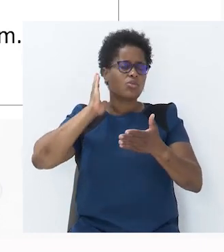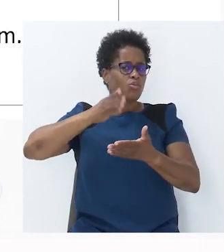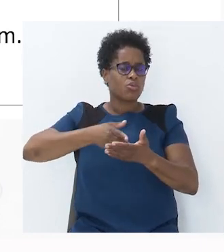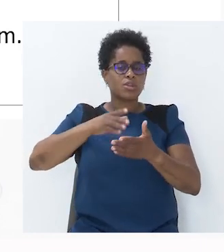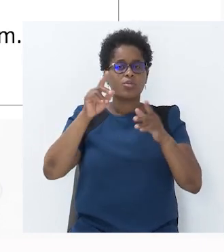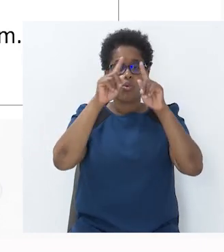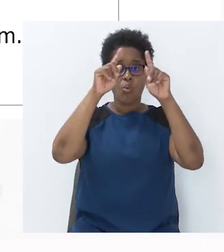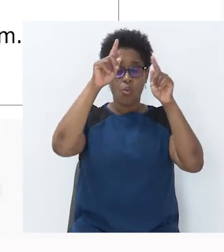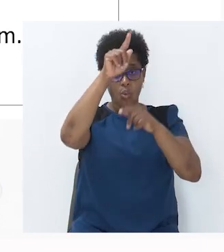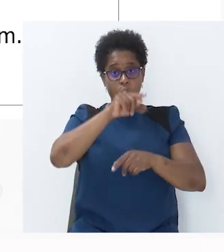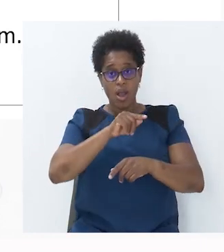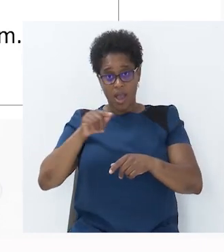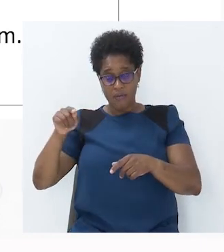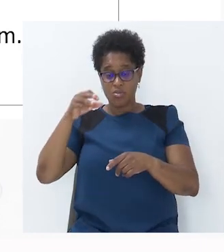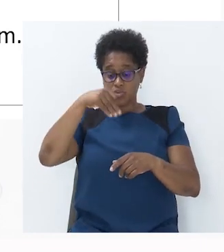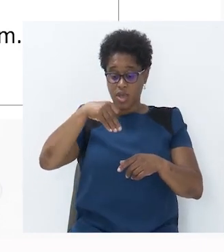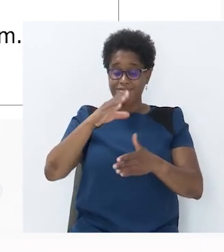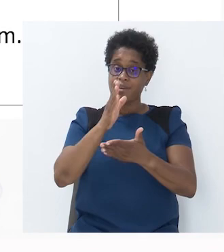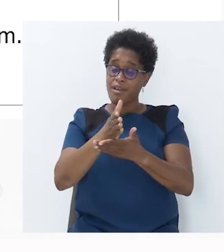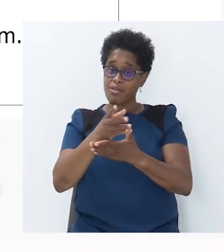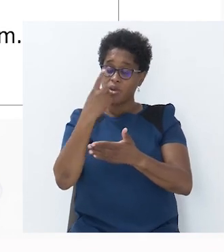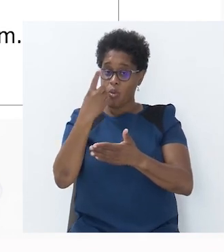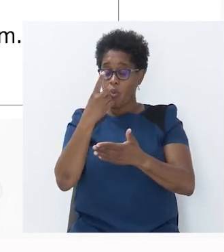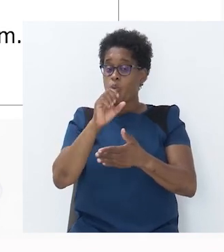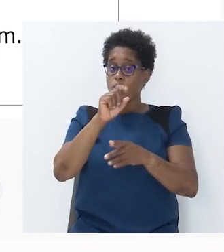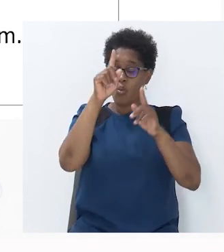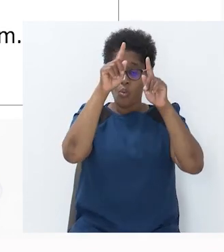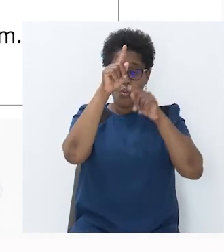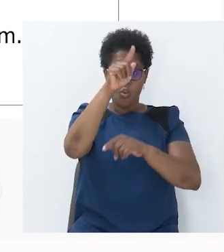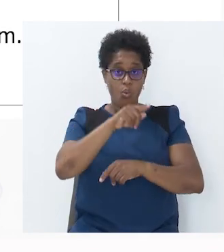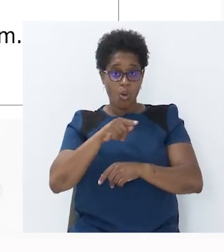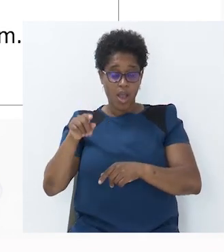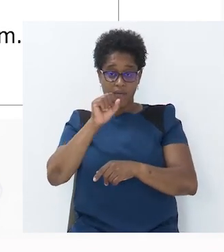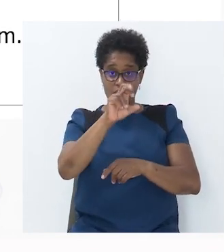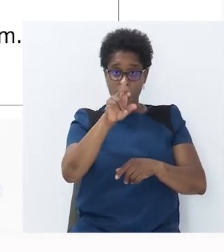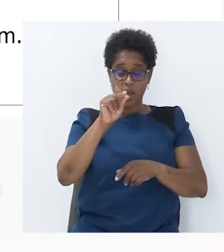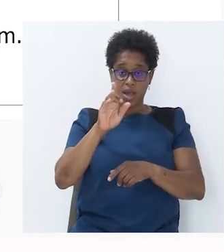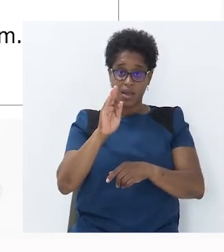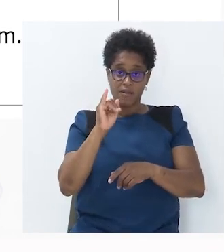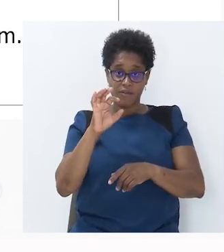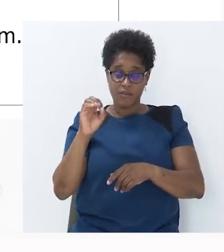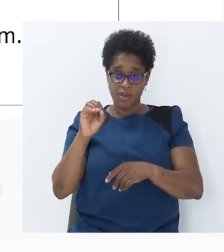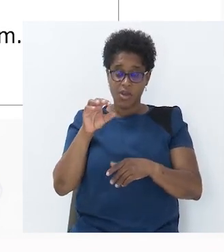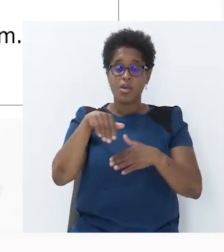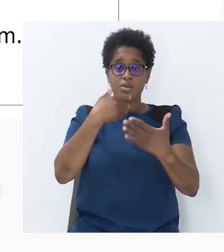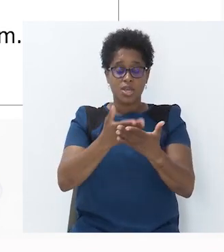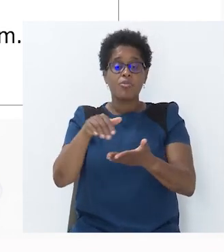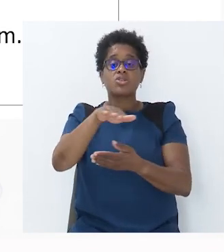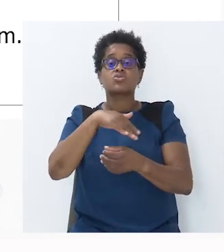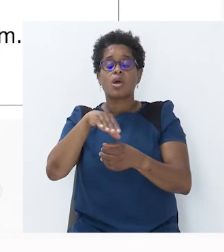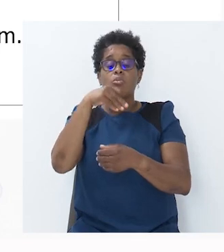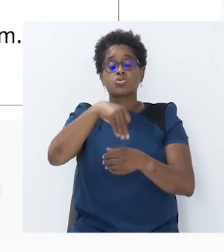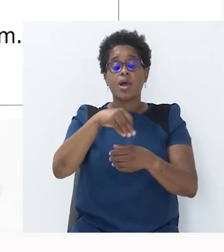seja, um gráfico representa uma situação de proporcionalidade direta